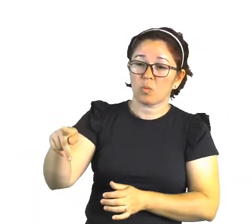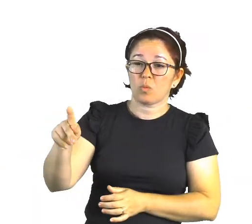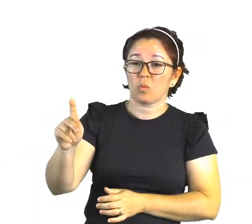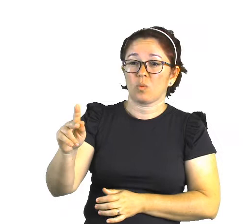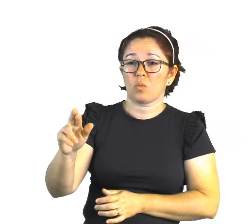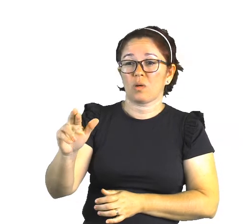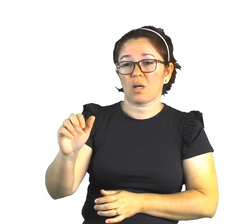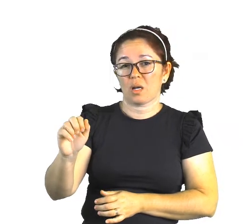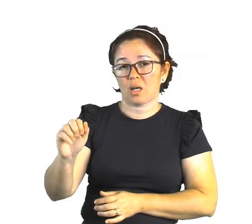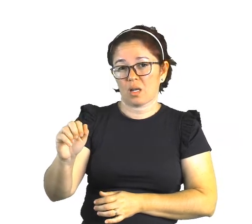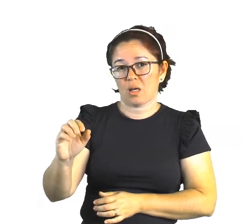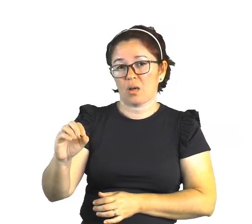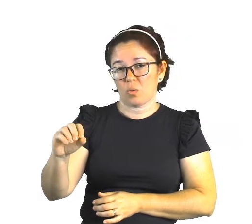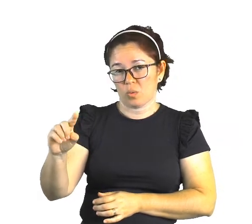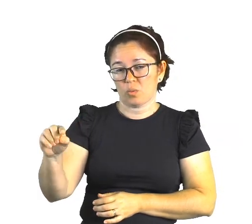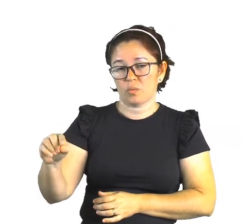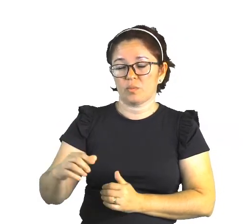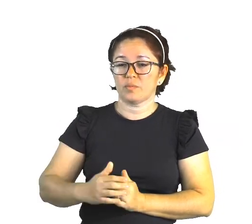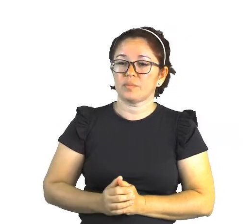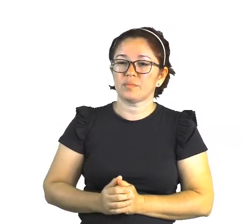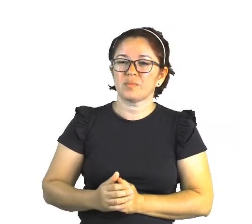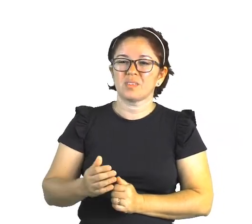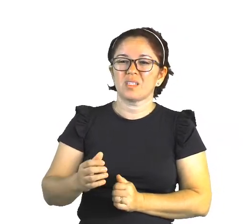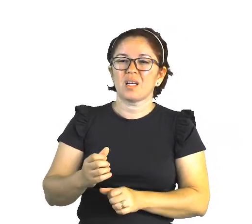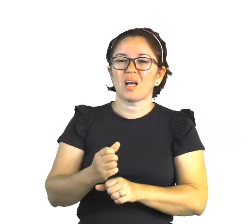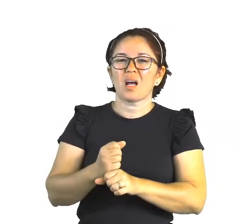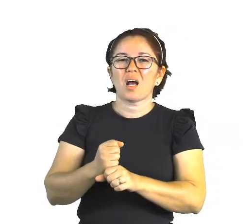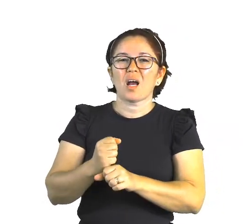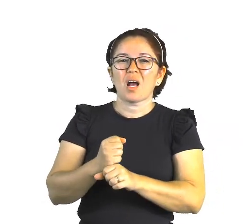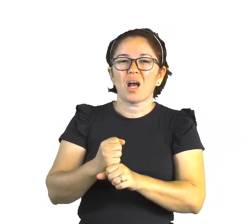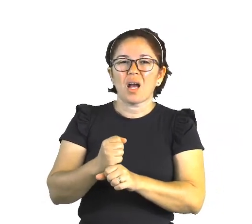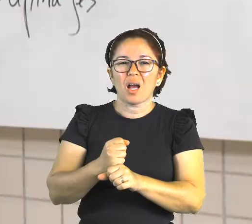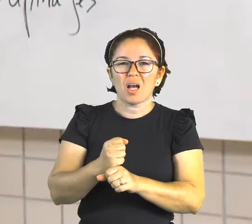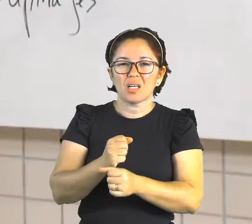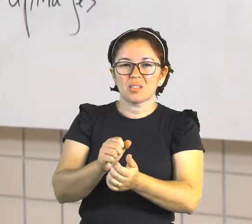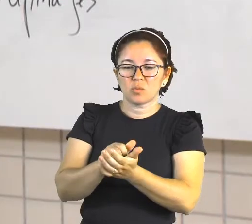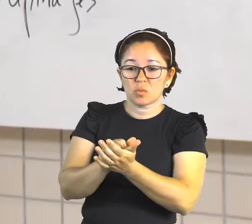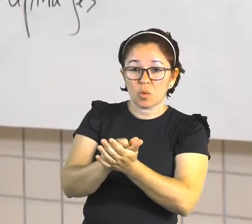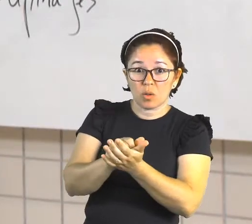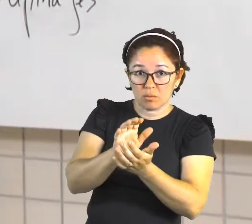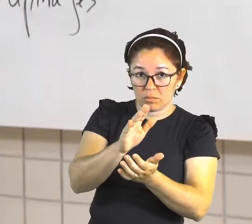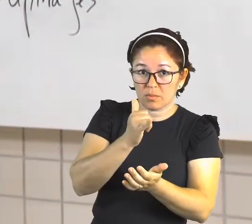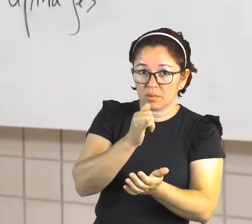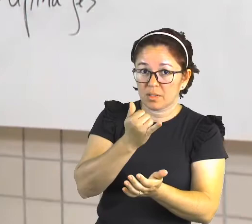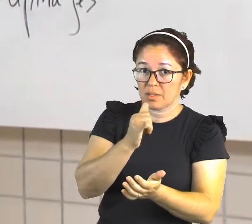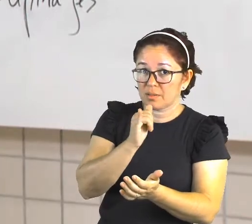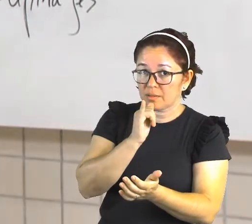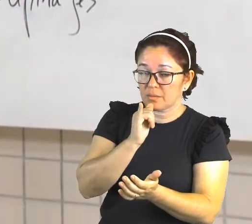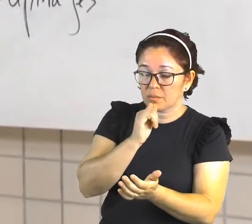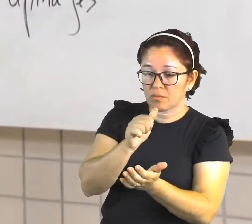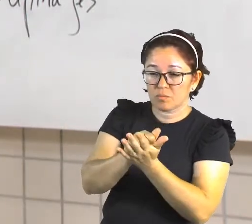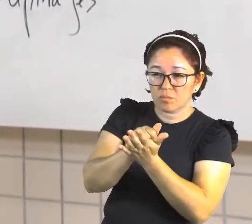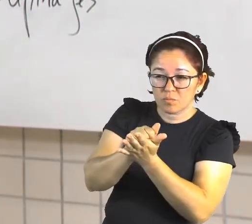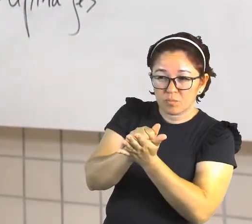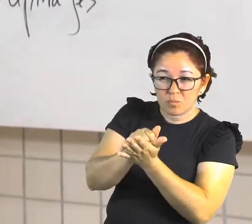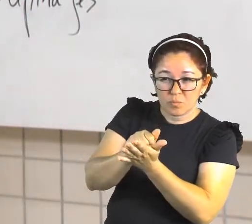das suas terras. Eles foram expulsos e, durante 30 anos, essa luta para ter as suas terras reconhecidas.